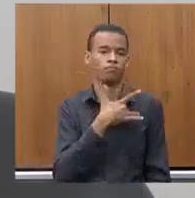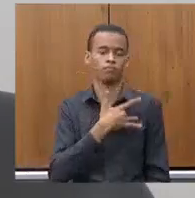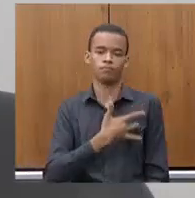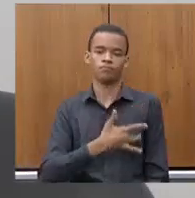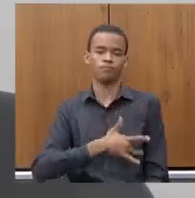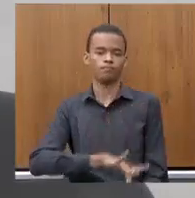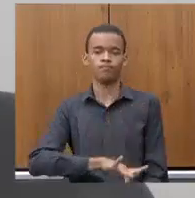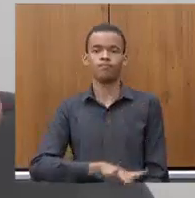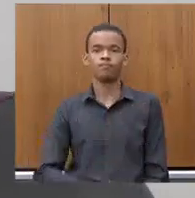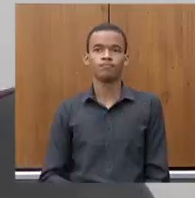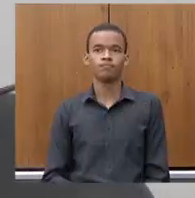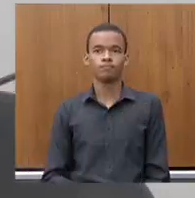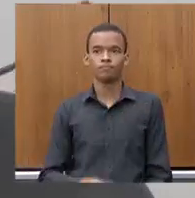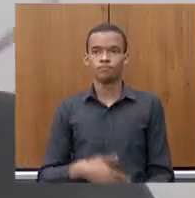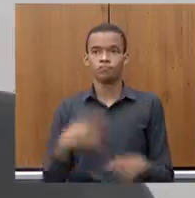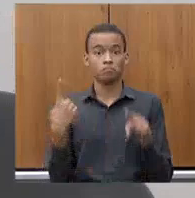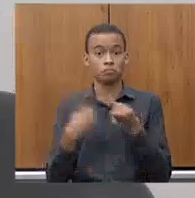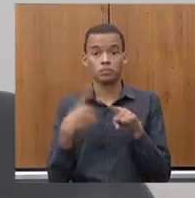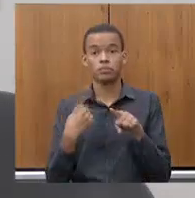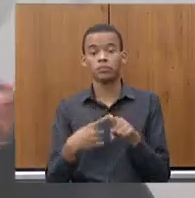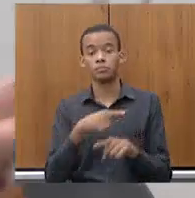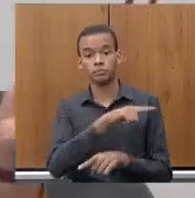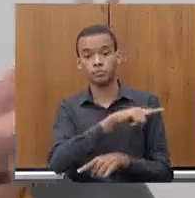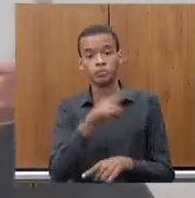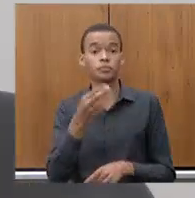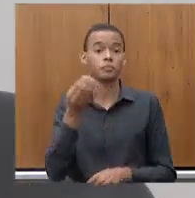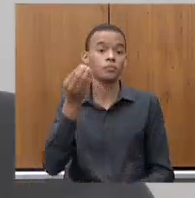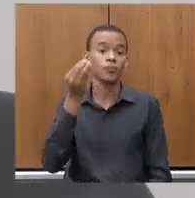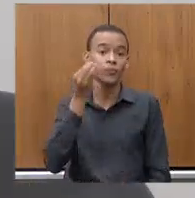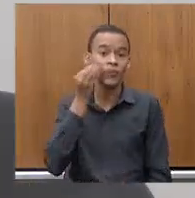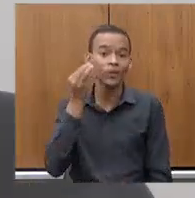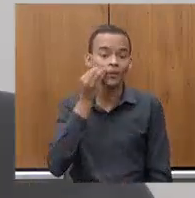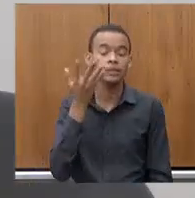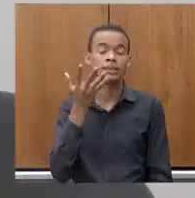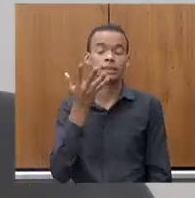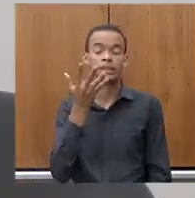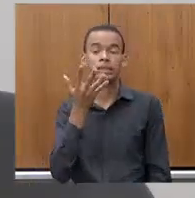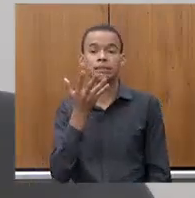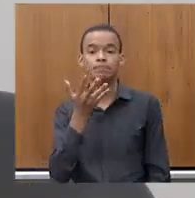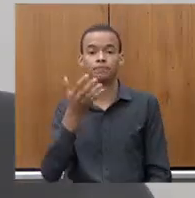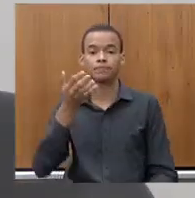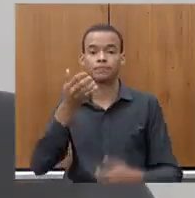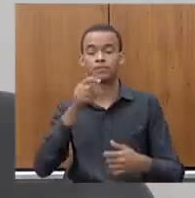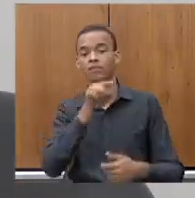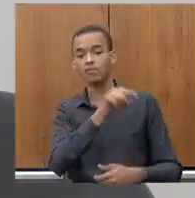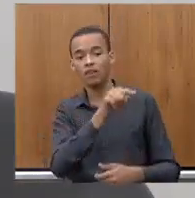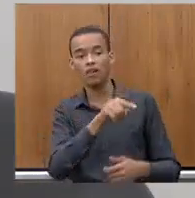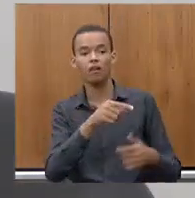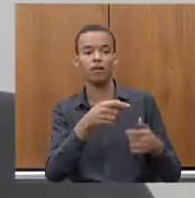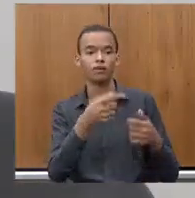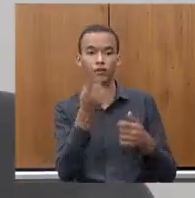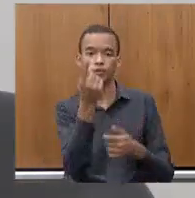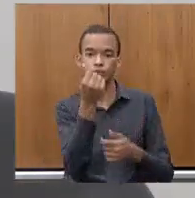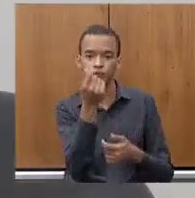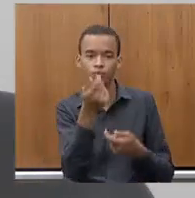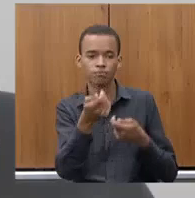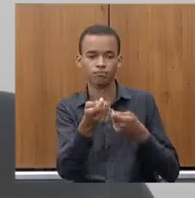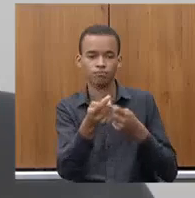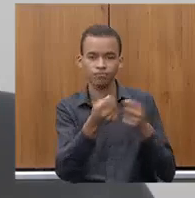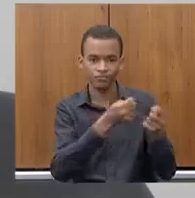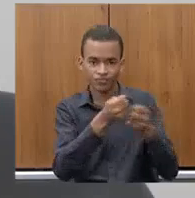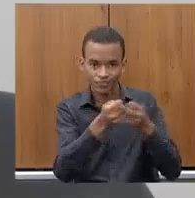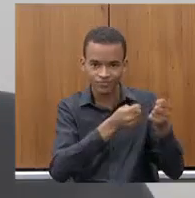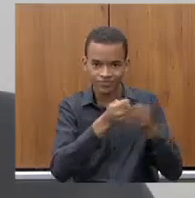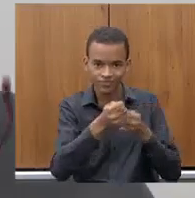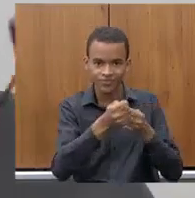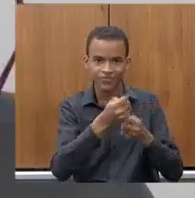tentando desconsiderar a melhoria do fluxo de caixa que aconteceu durante